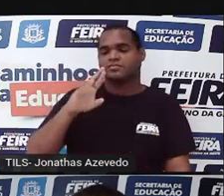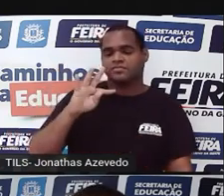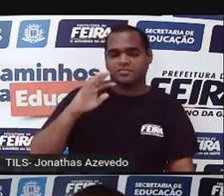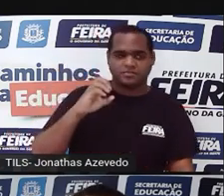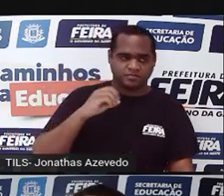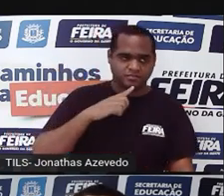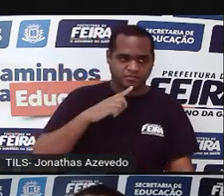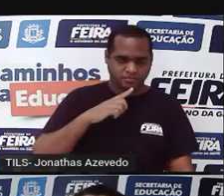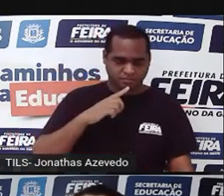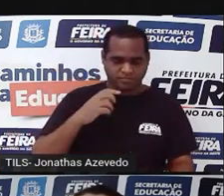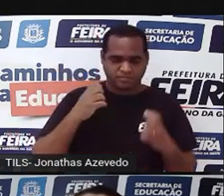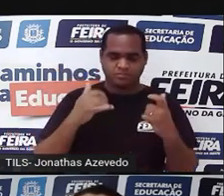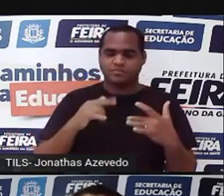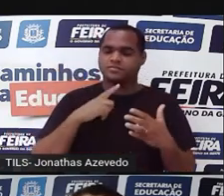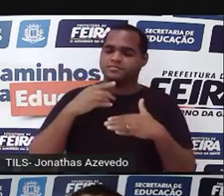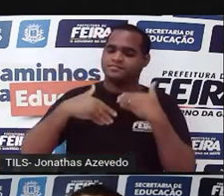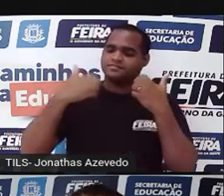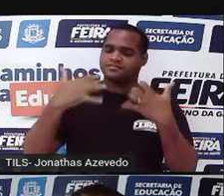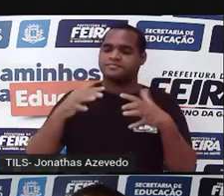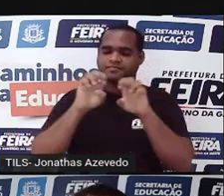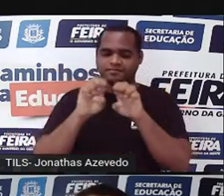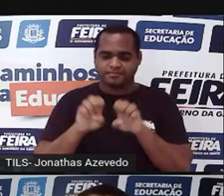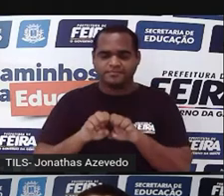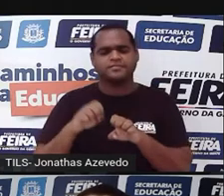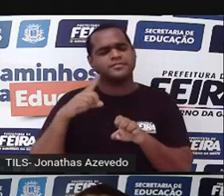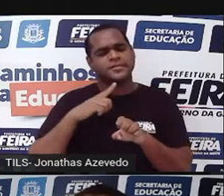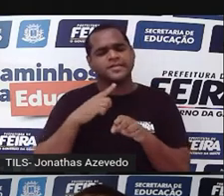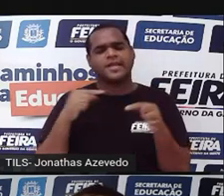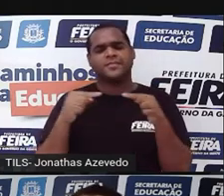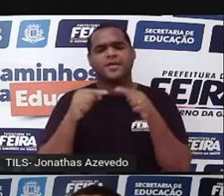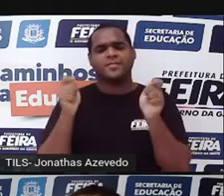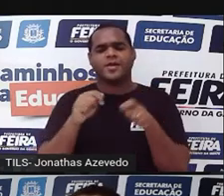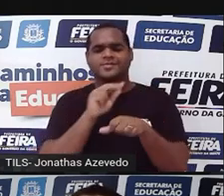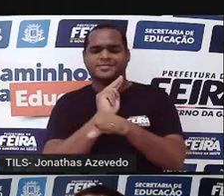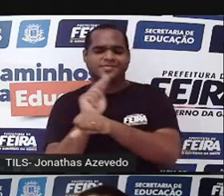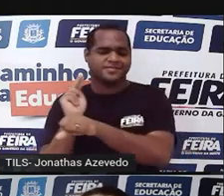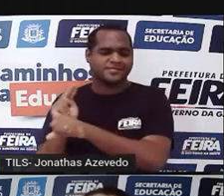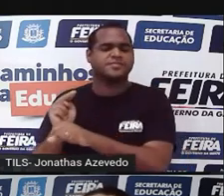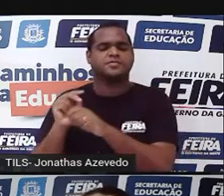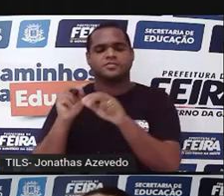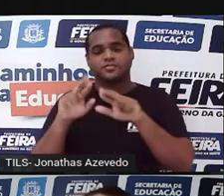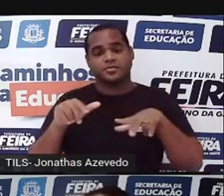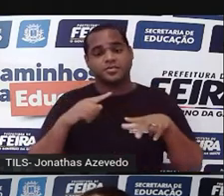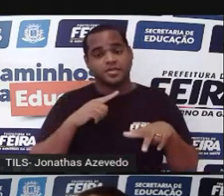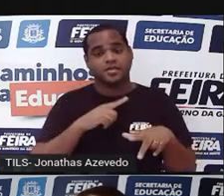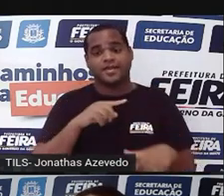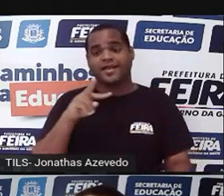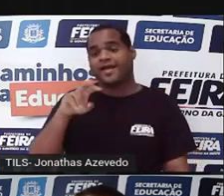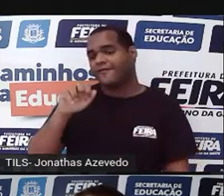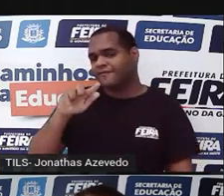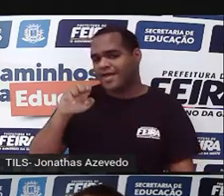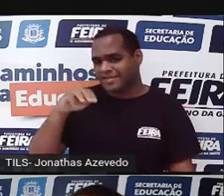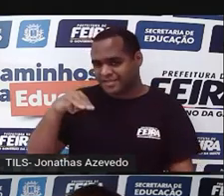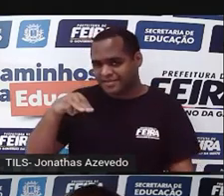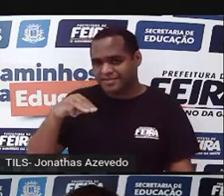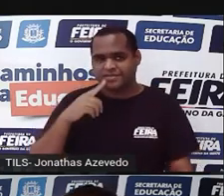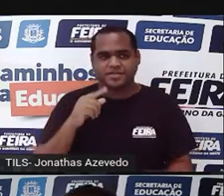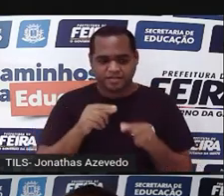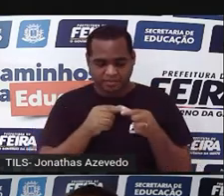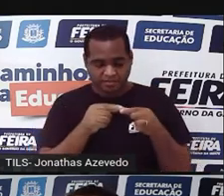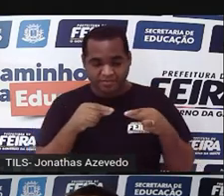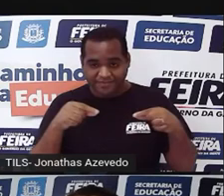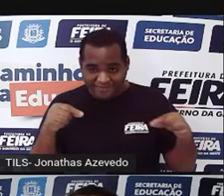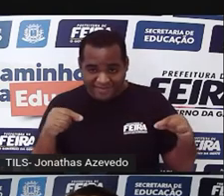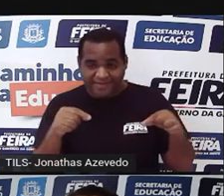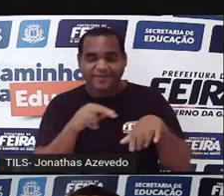qualquer estrutura que se desenvolveu a partir do ovário e está ali protegendo a semente. Então, a vagem, por exemplo, onde